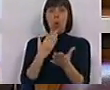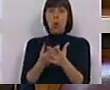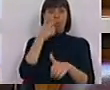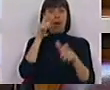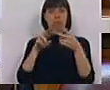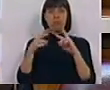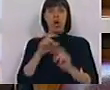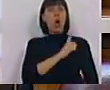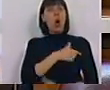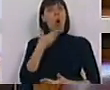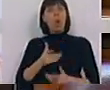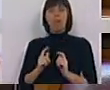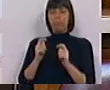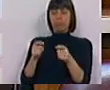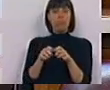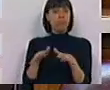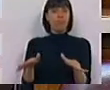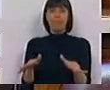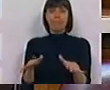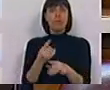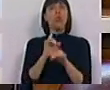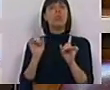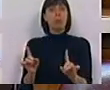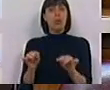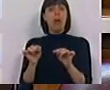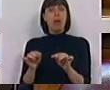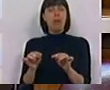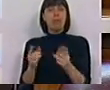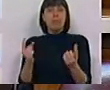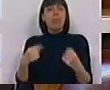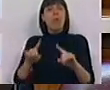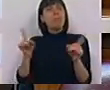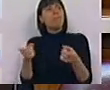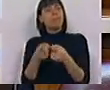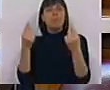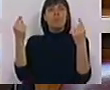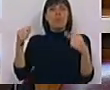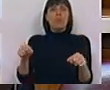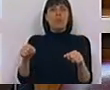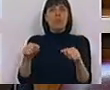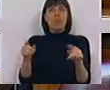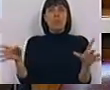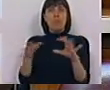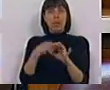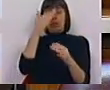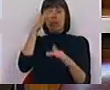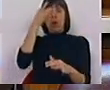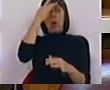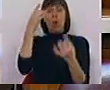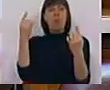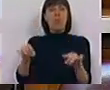municípios qualquer competência na área da centralização, porque elas praticamente se resumem a uma mera atividade consultiva.